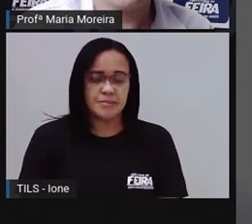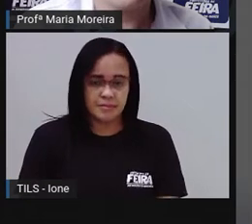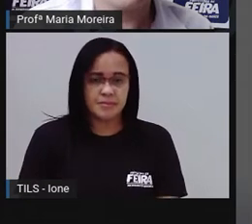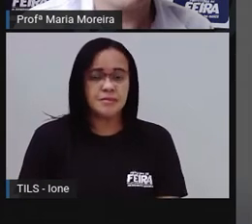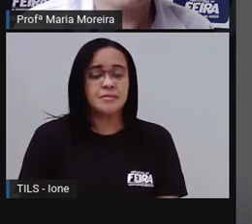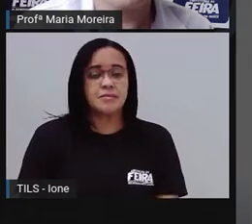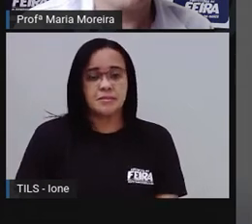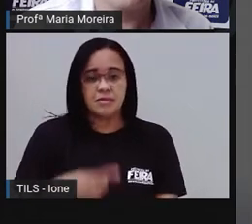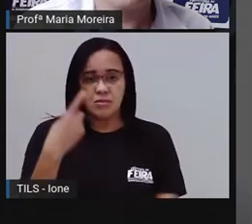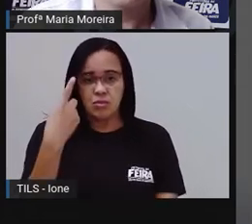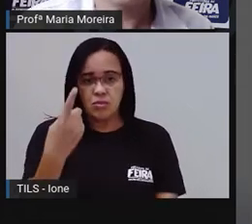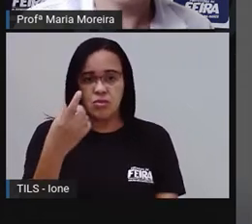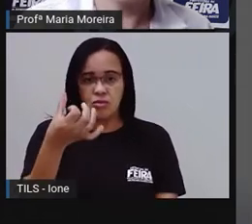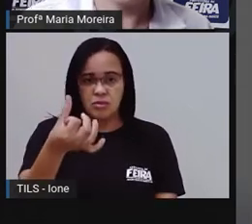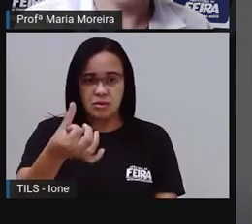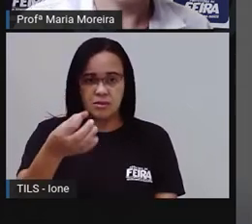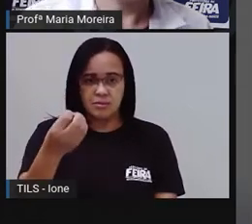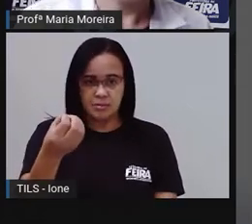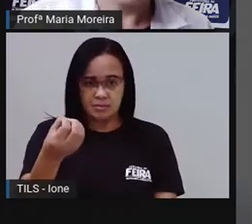160.